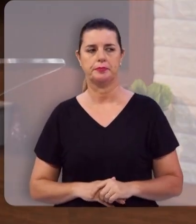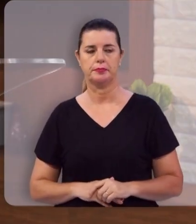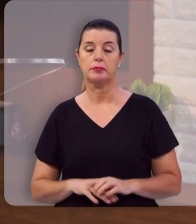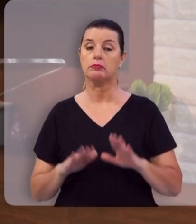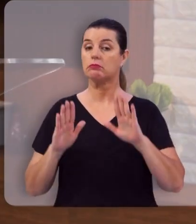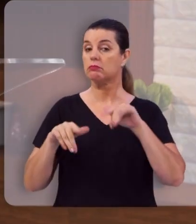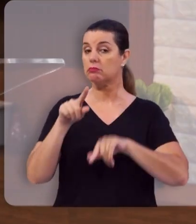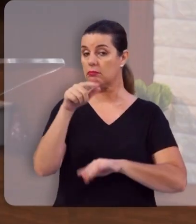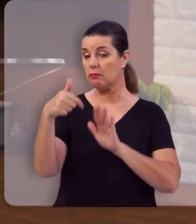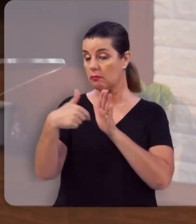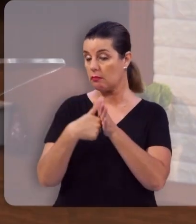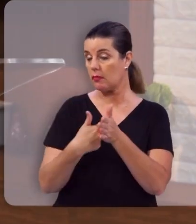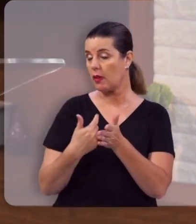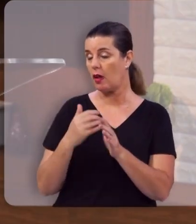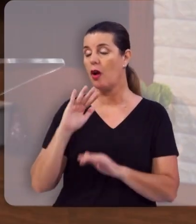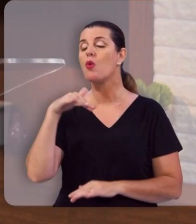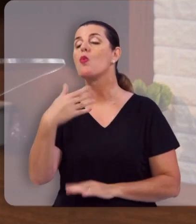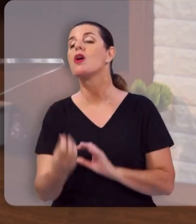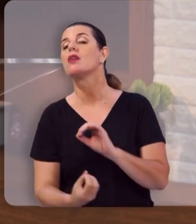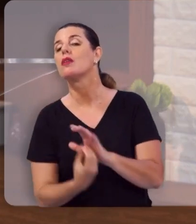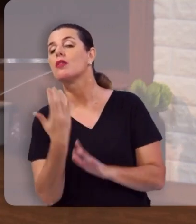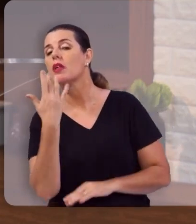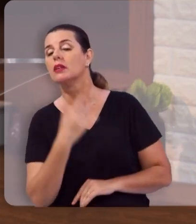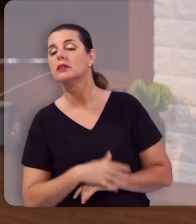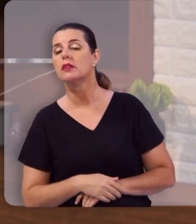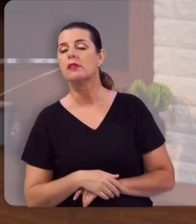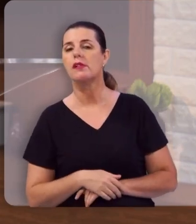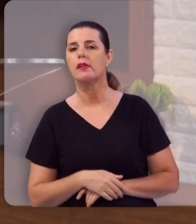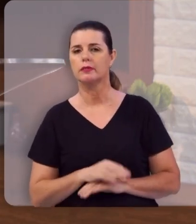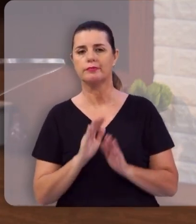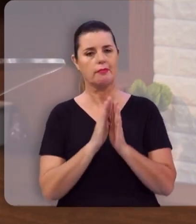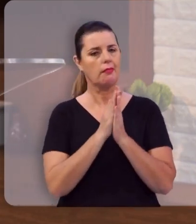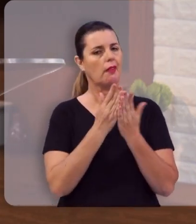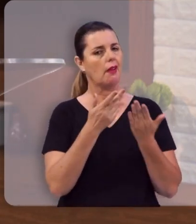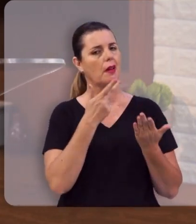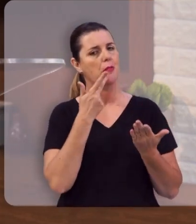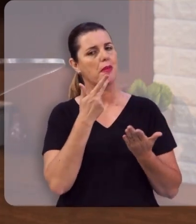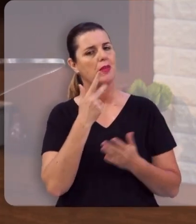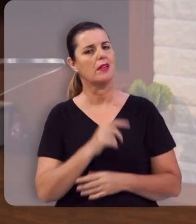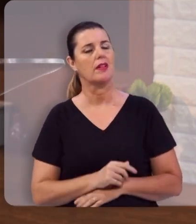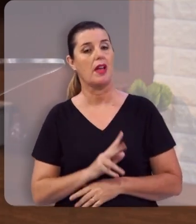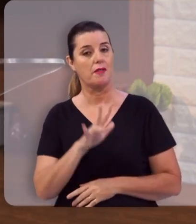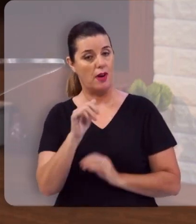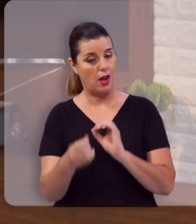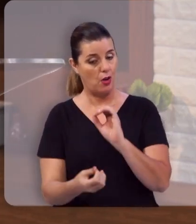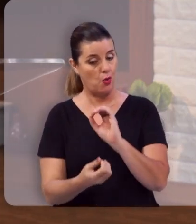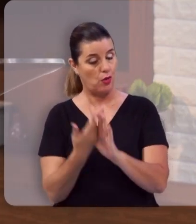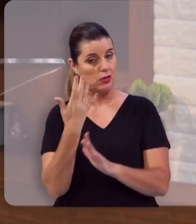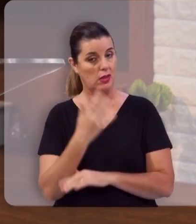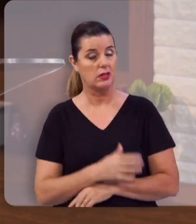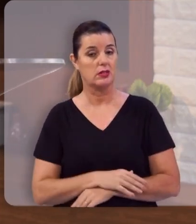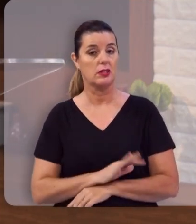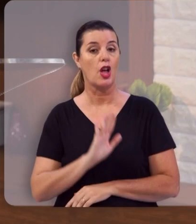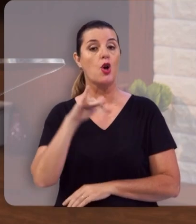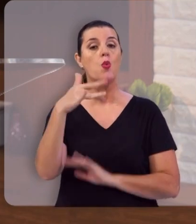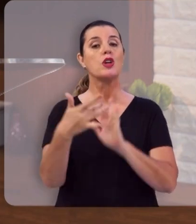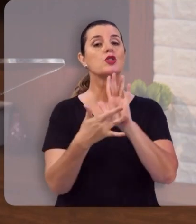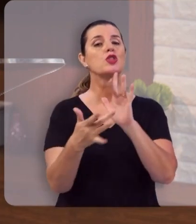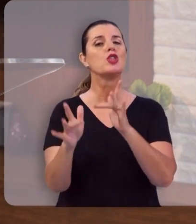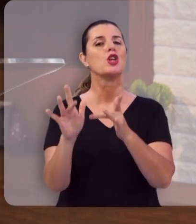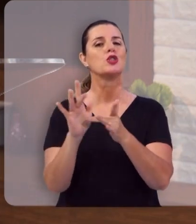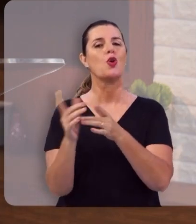Talvez você pergunte ainda, mas quando isso vai acontecer? E a Bíblia diz que isso vai acontecer quando